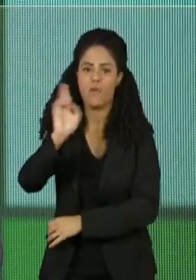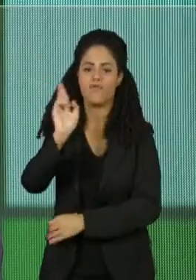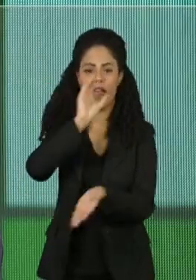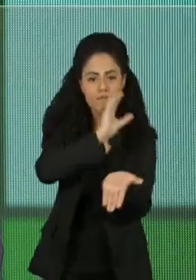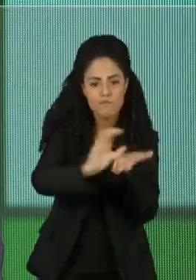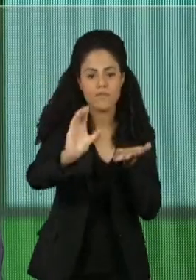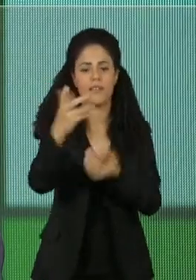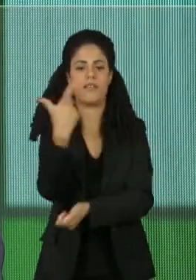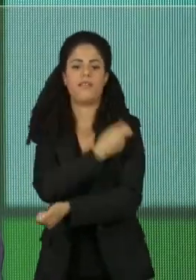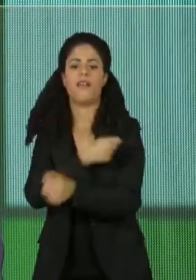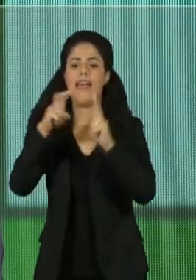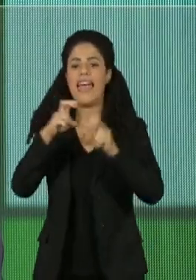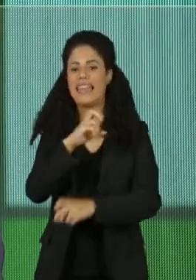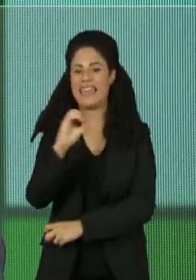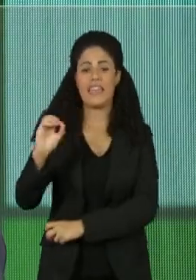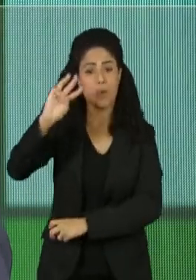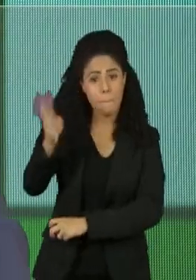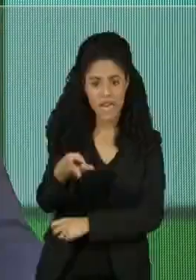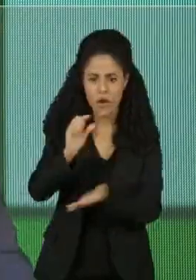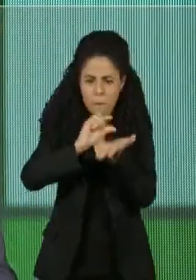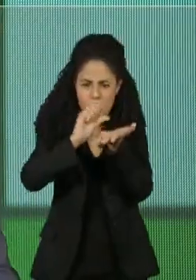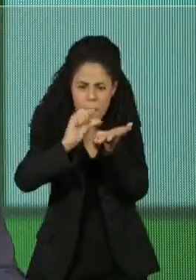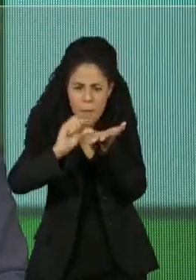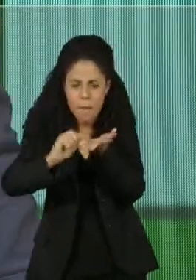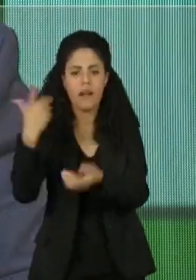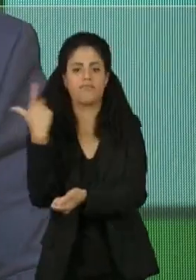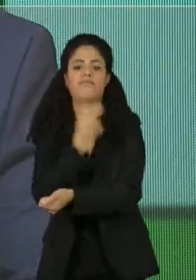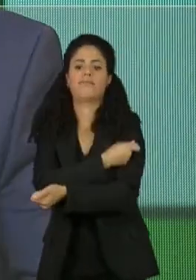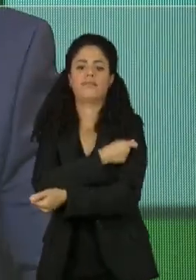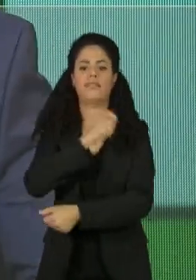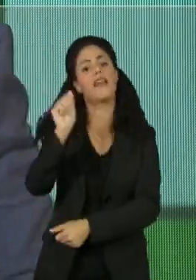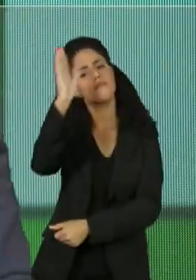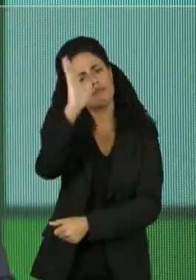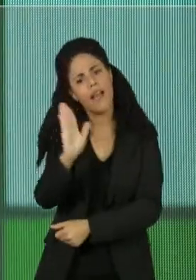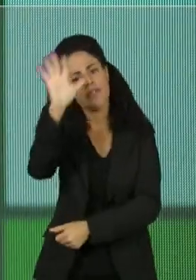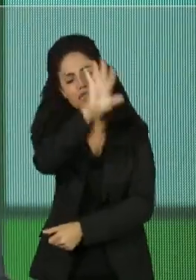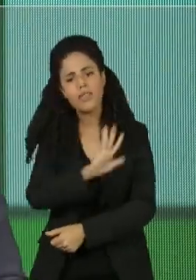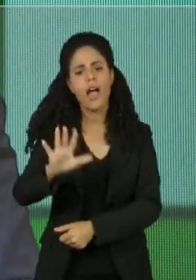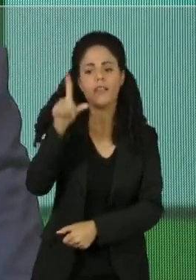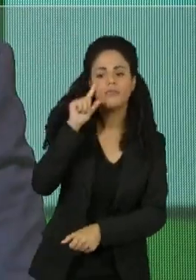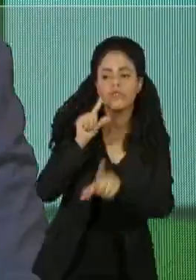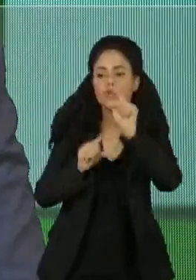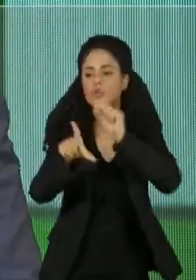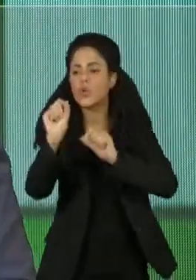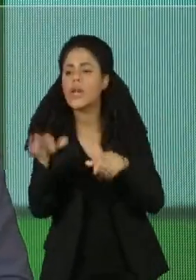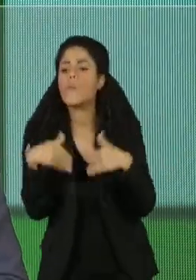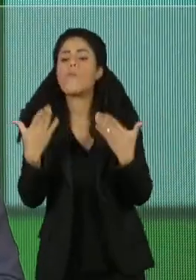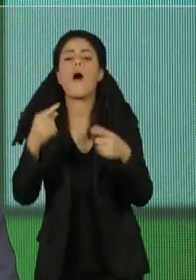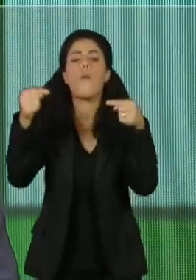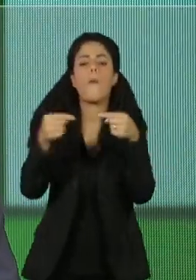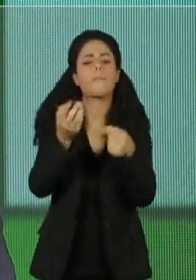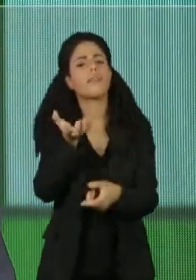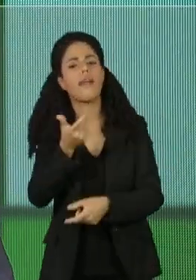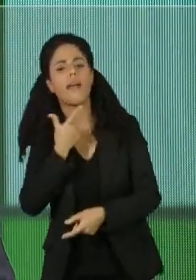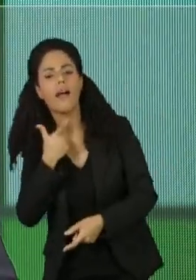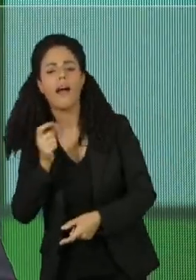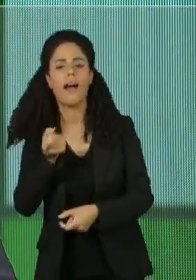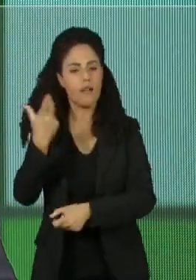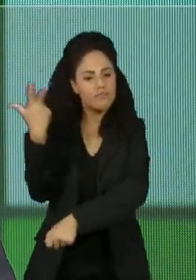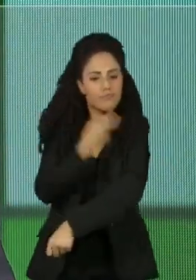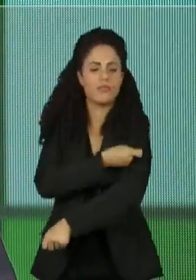adquirimos 500 milhões de doses. O brasileiro podia escolher que vacina ia tomar, porque houve uma estratégia de